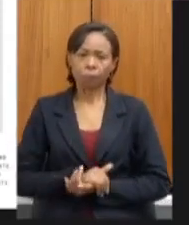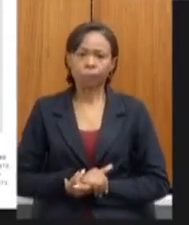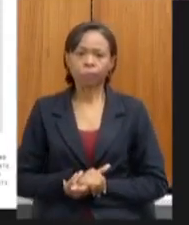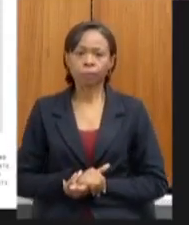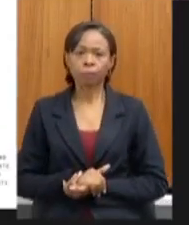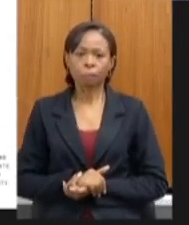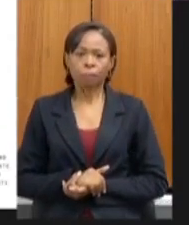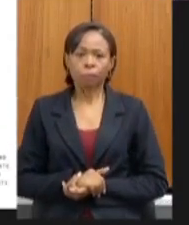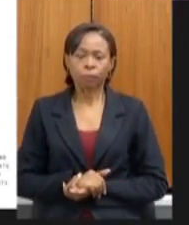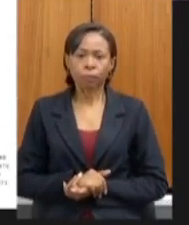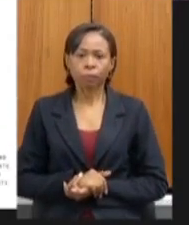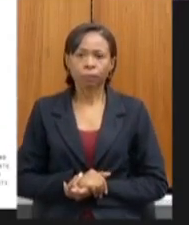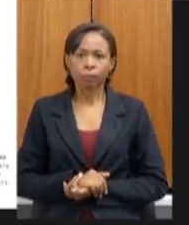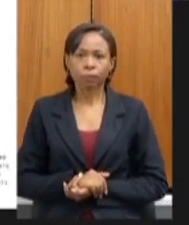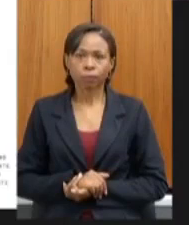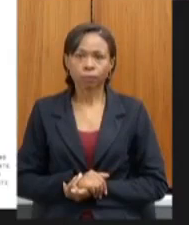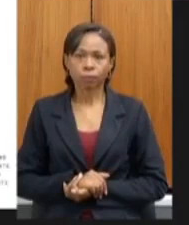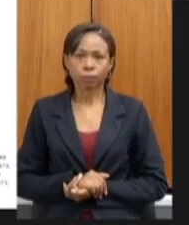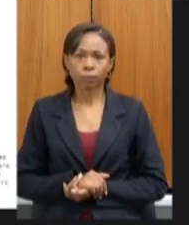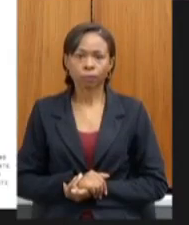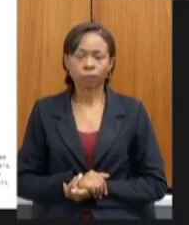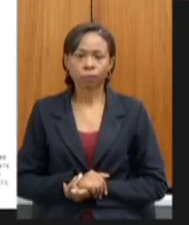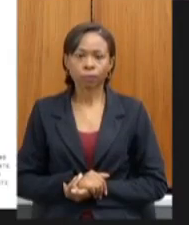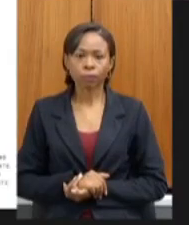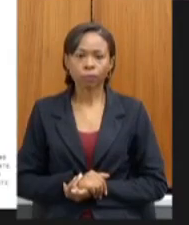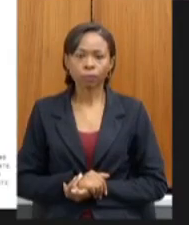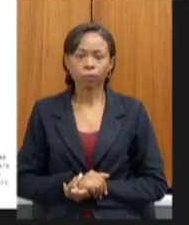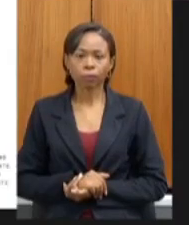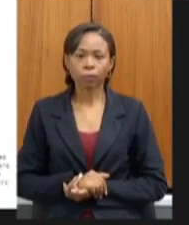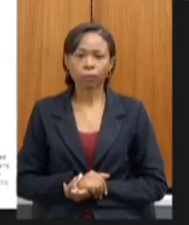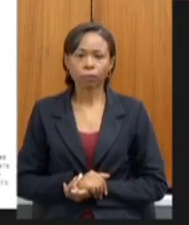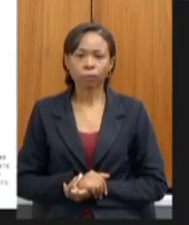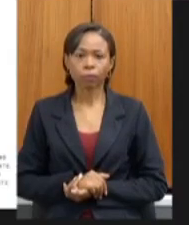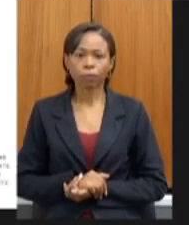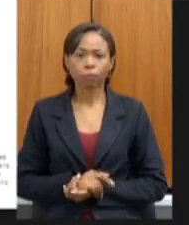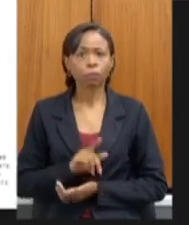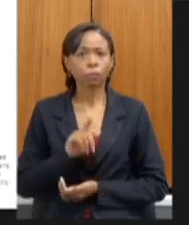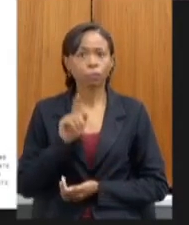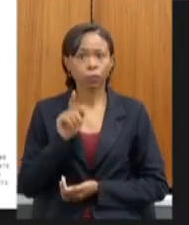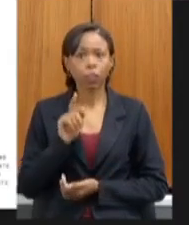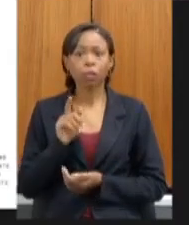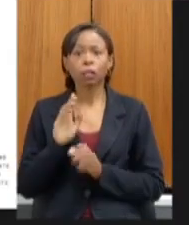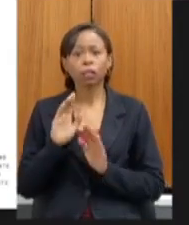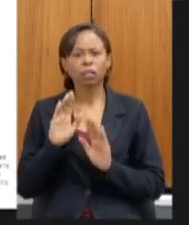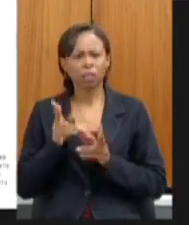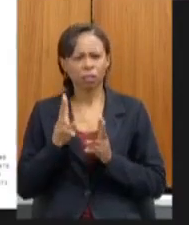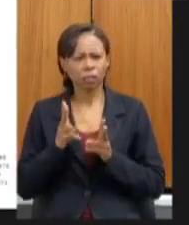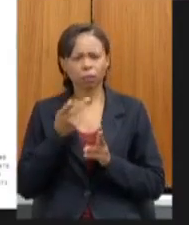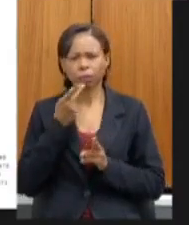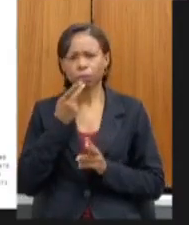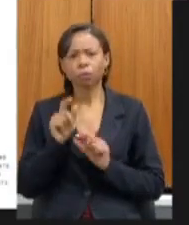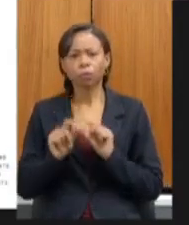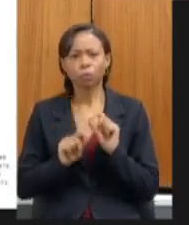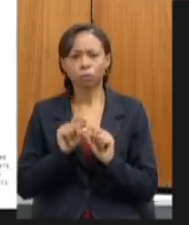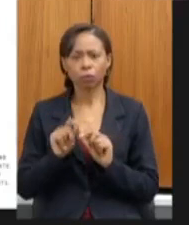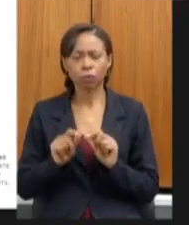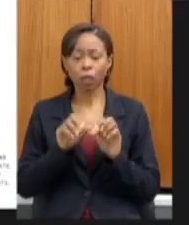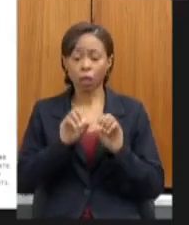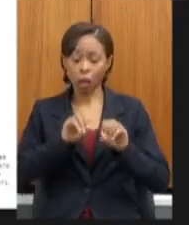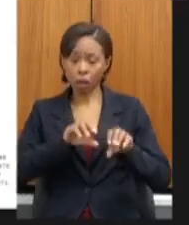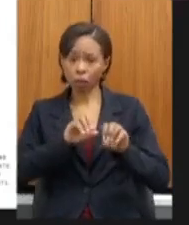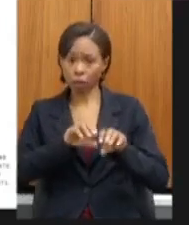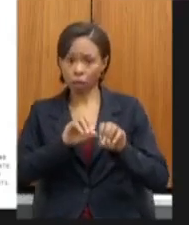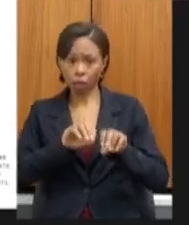Pode seguir. Então, como nós temos falado recorrentemente, o regime de estudos não presencial